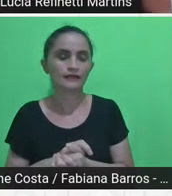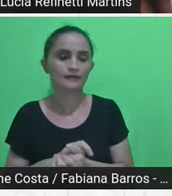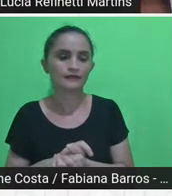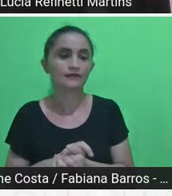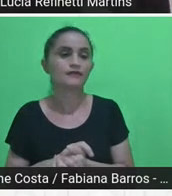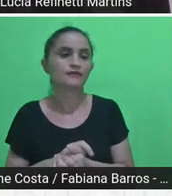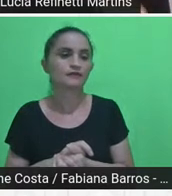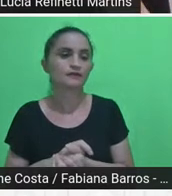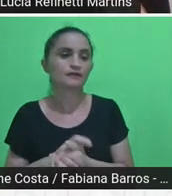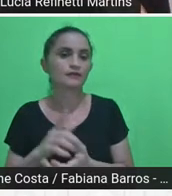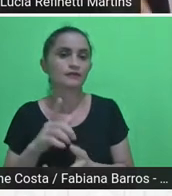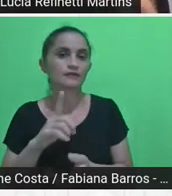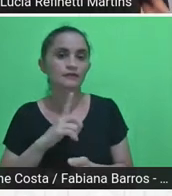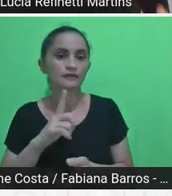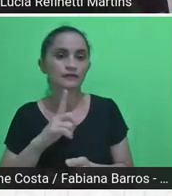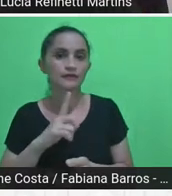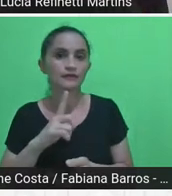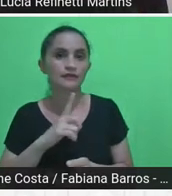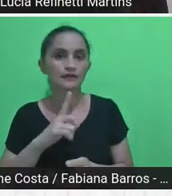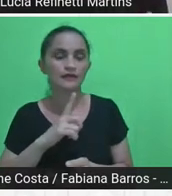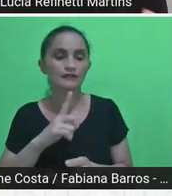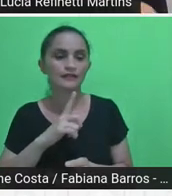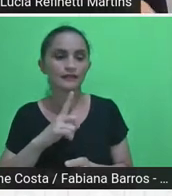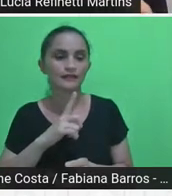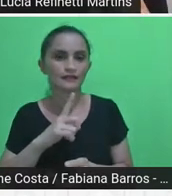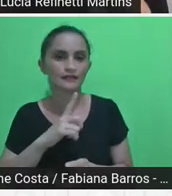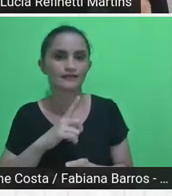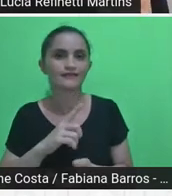deixar claro, que isso tinha uma proposta